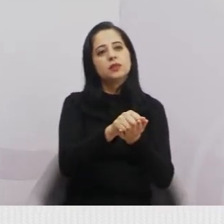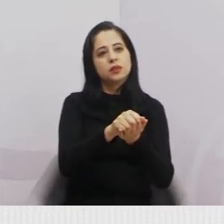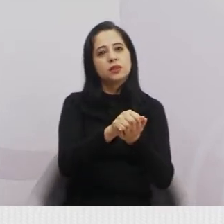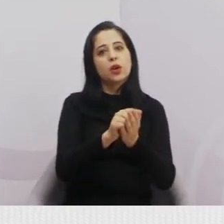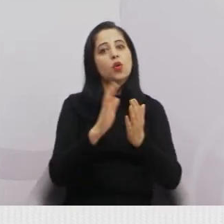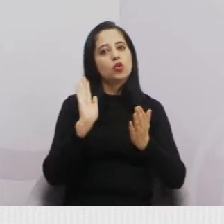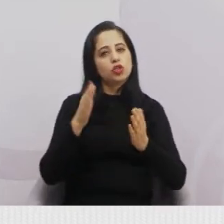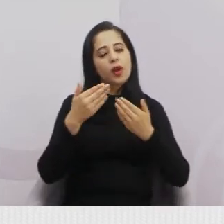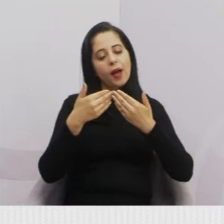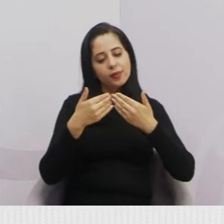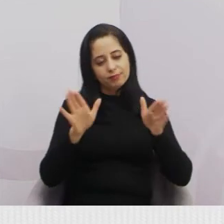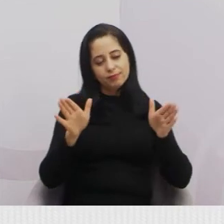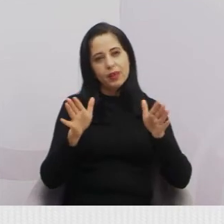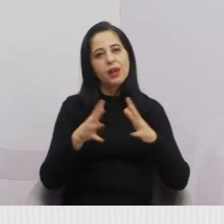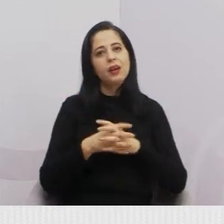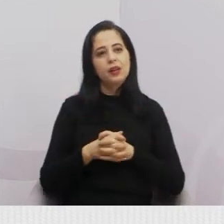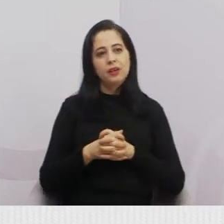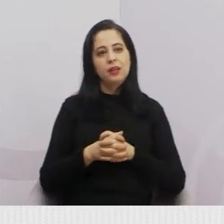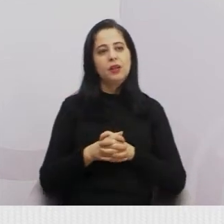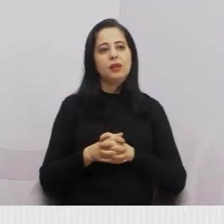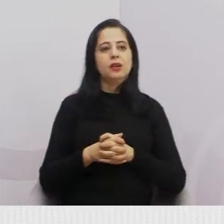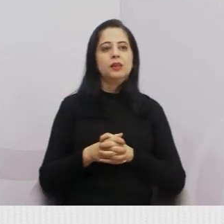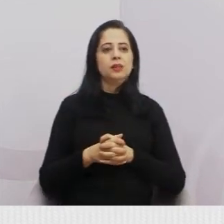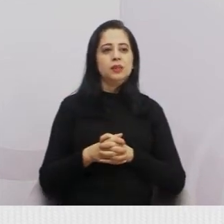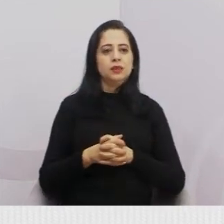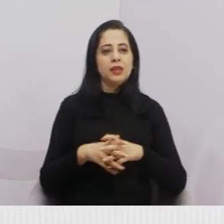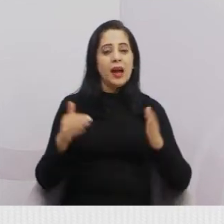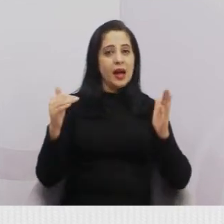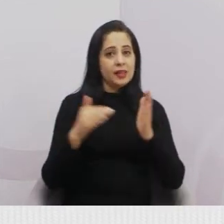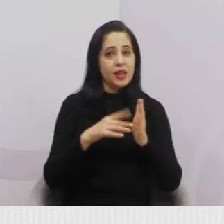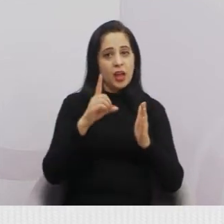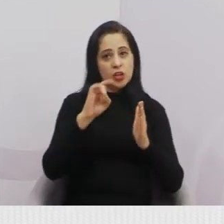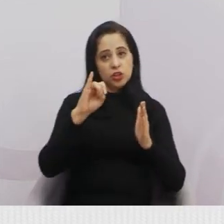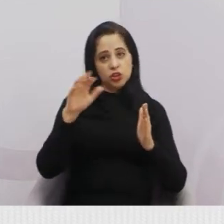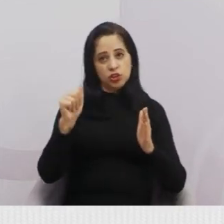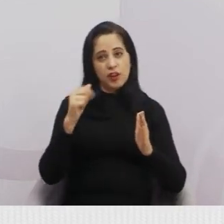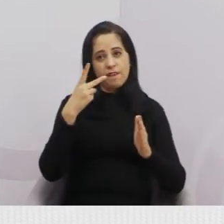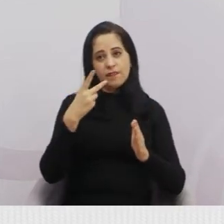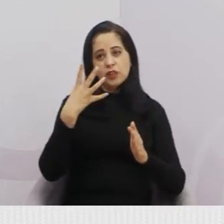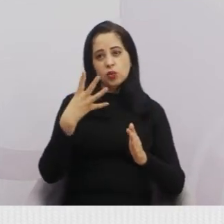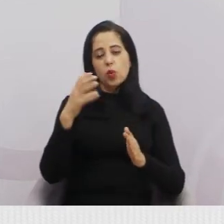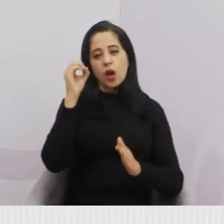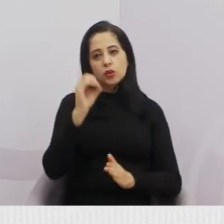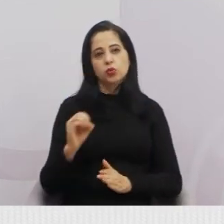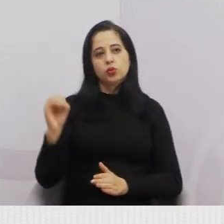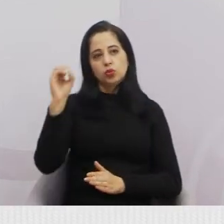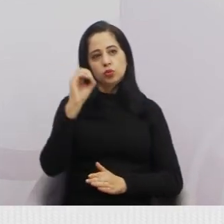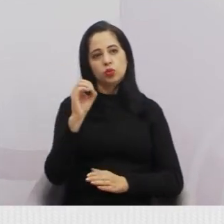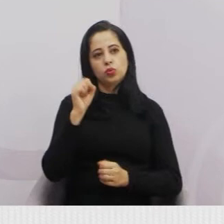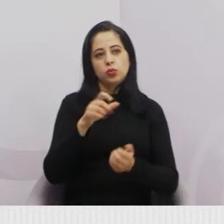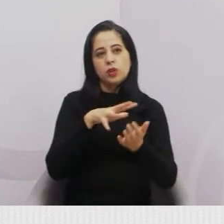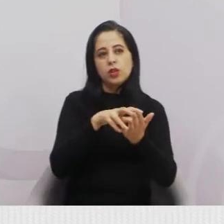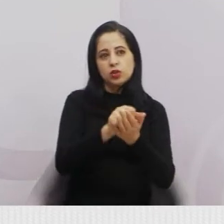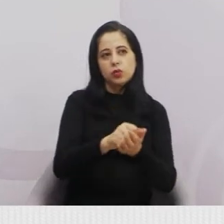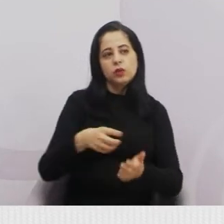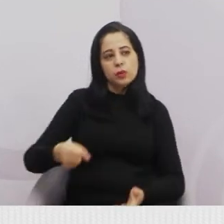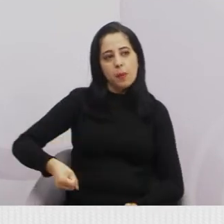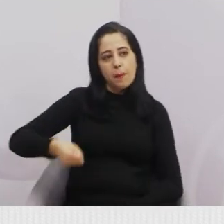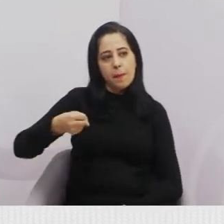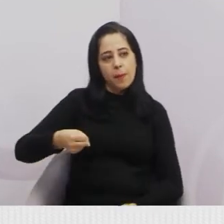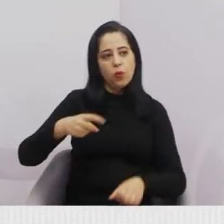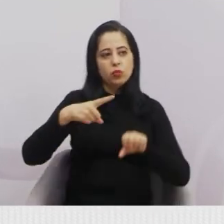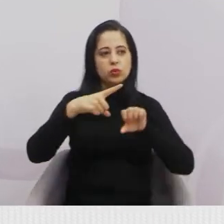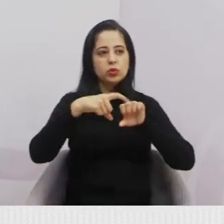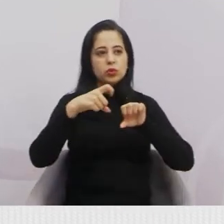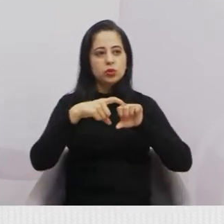abertas ainda, porque foram prorrogadas até o dia 24 de outubro, para a inscrição no programa Bolsa Empreendedor,